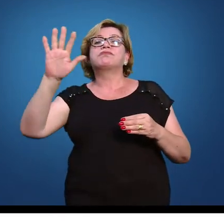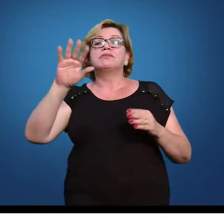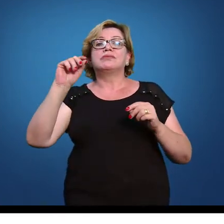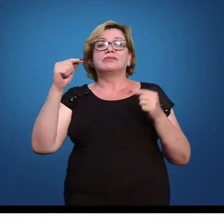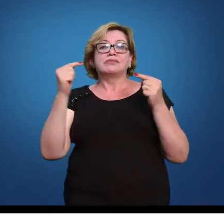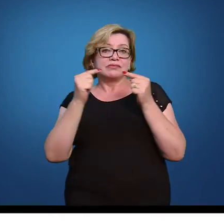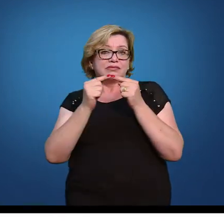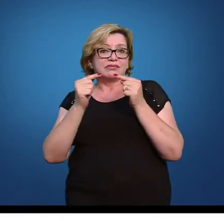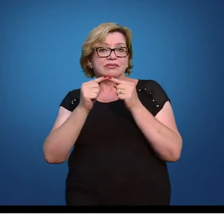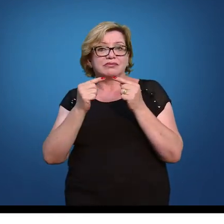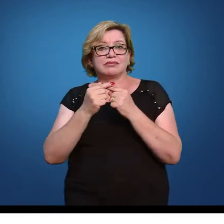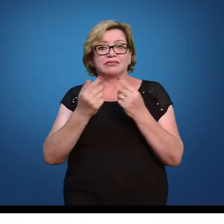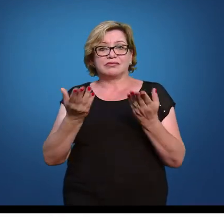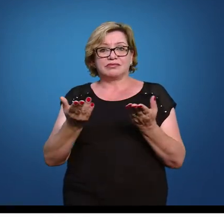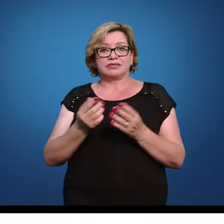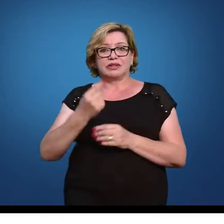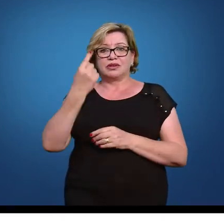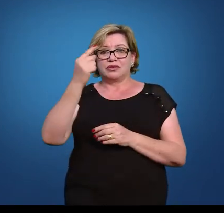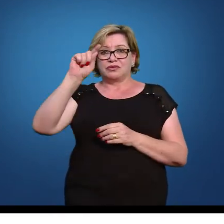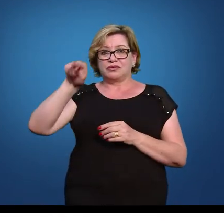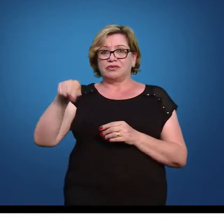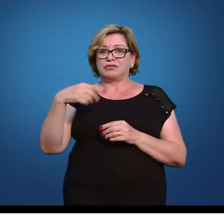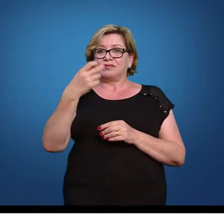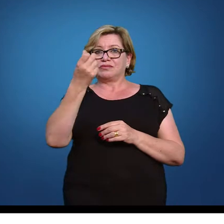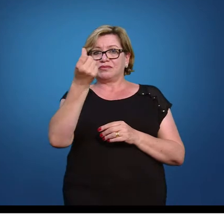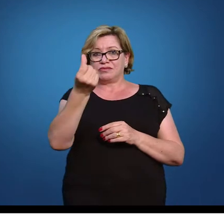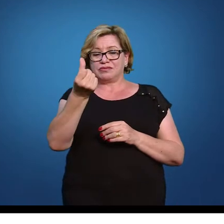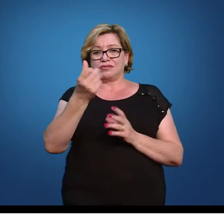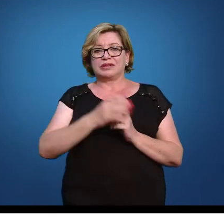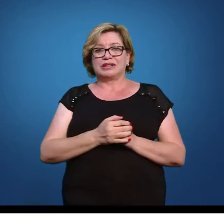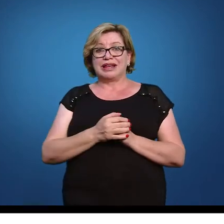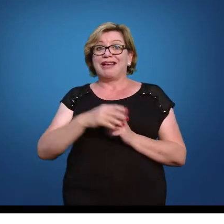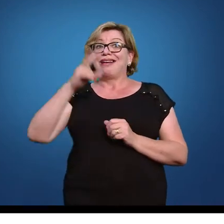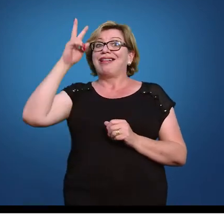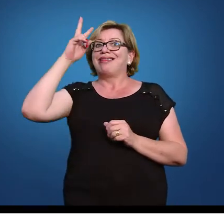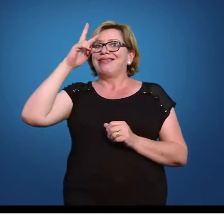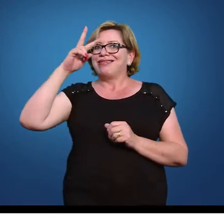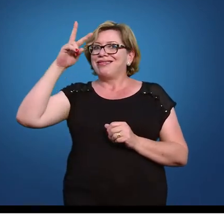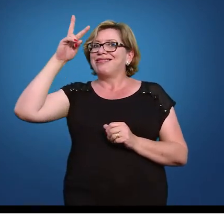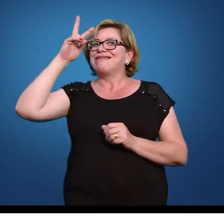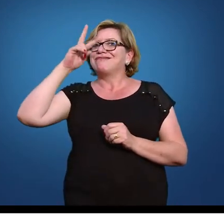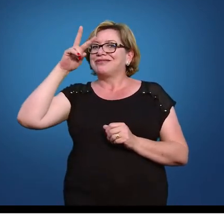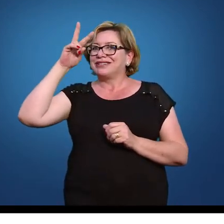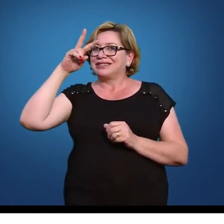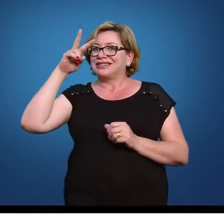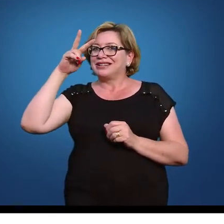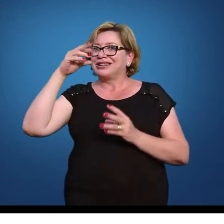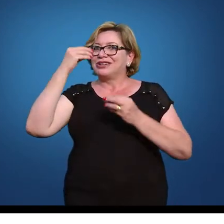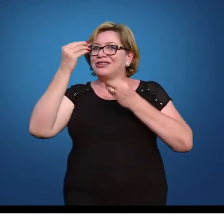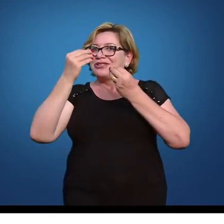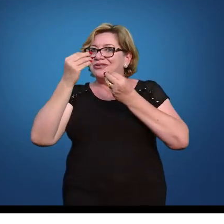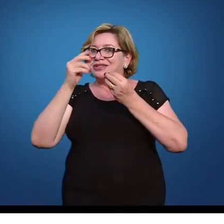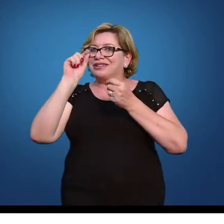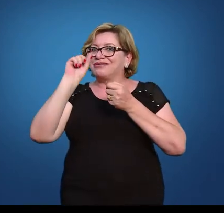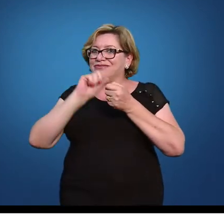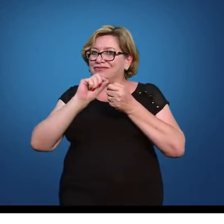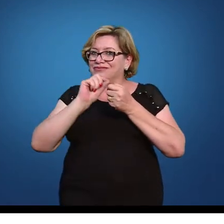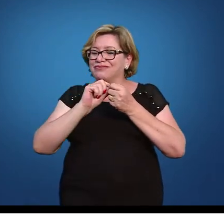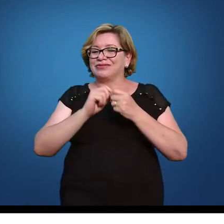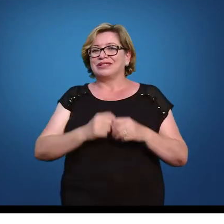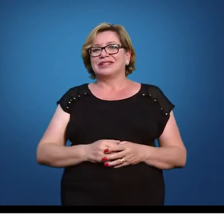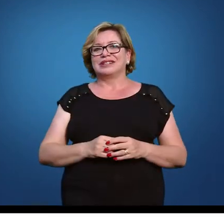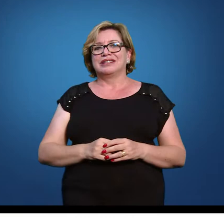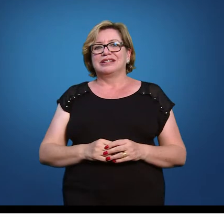correspondente a 1,6 aí lembre-se que é fundamental como é que a tabela foi construída